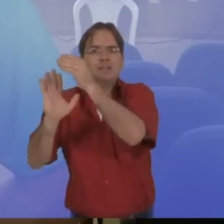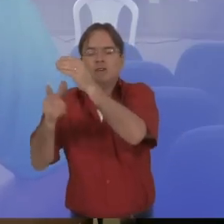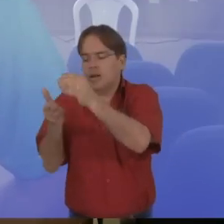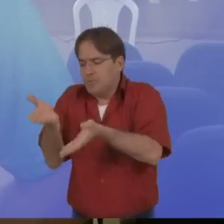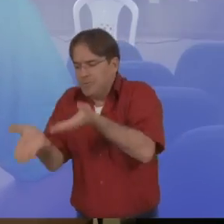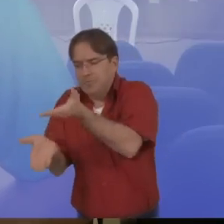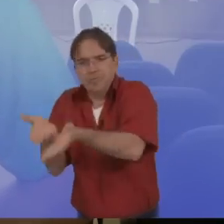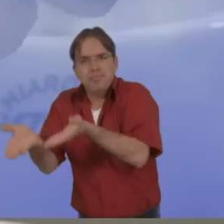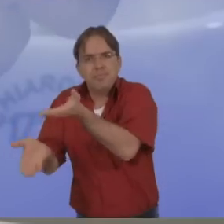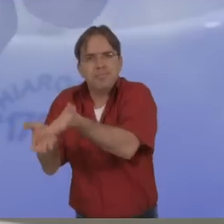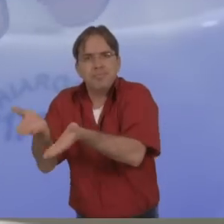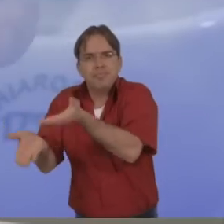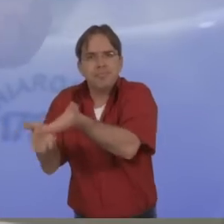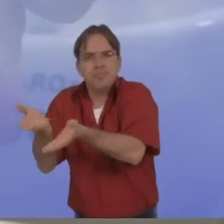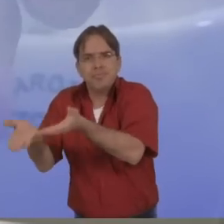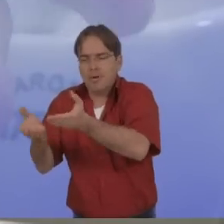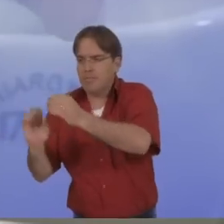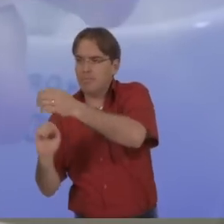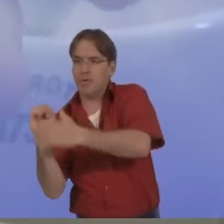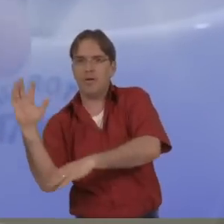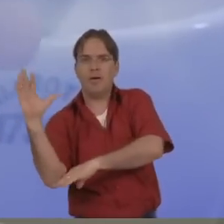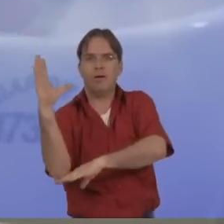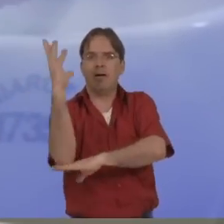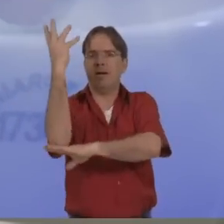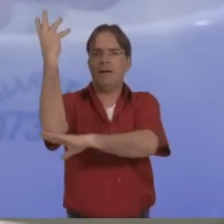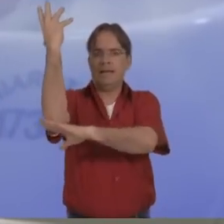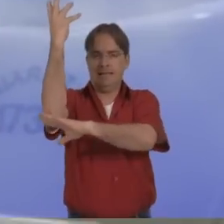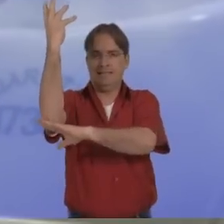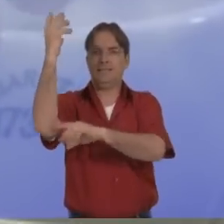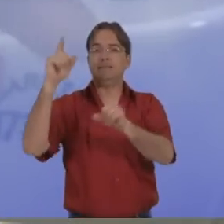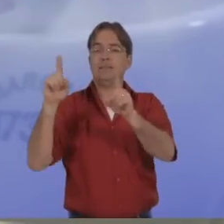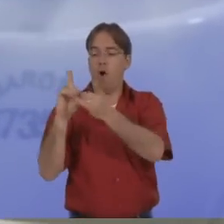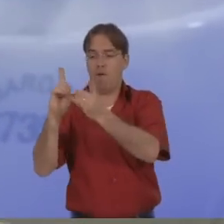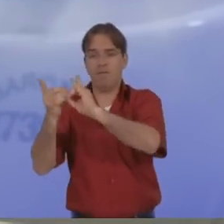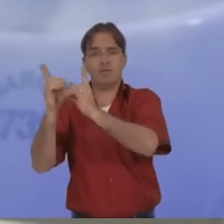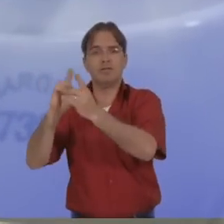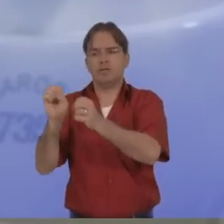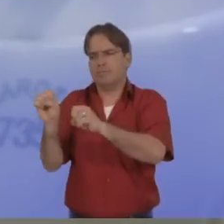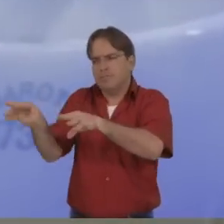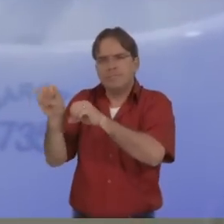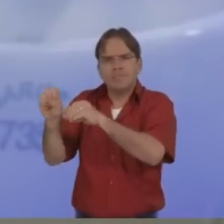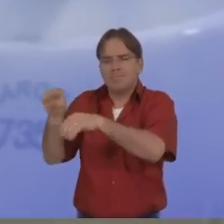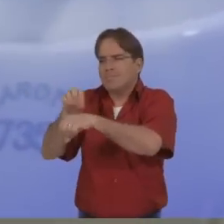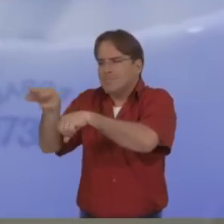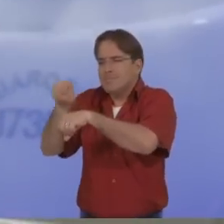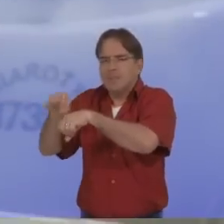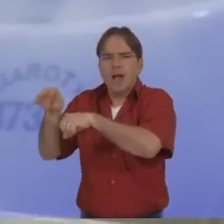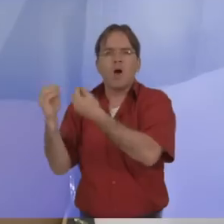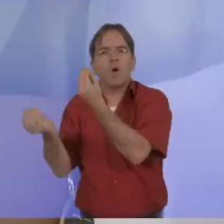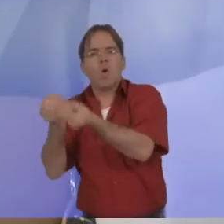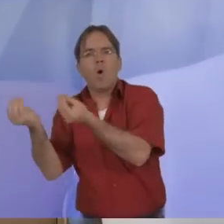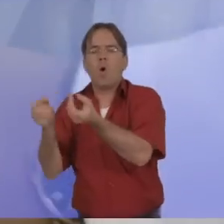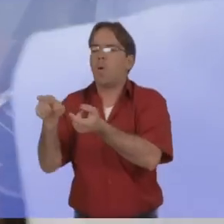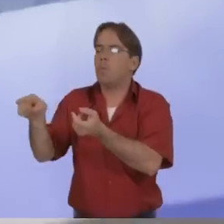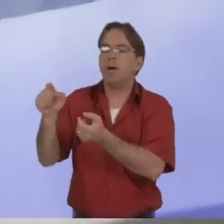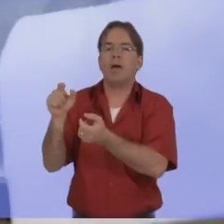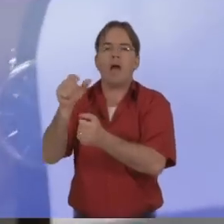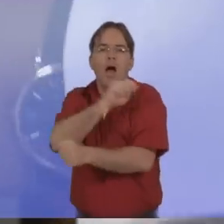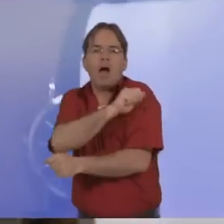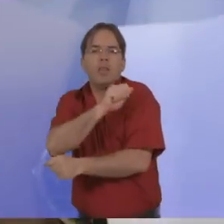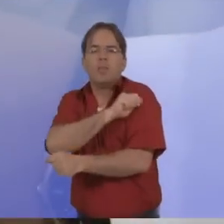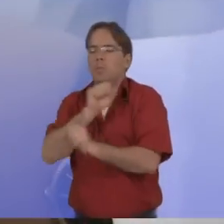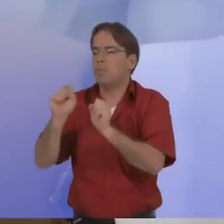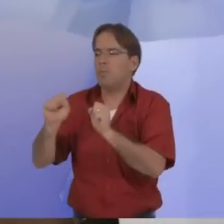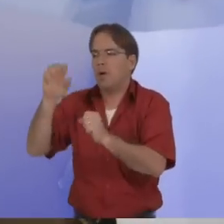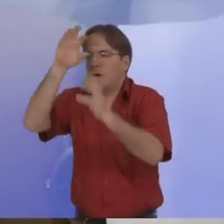tratar essa muda, e a gente vai e faz uma oficina com o tratamento, ensinando os